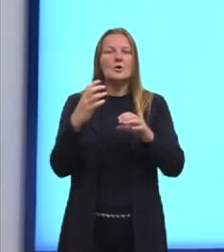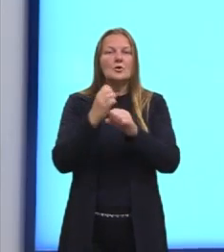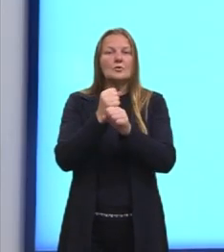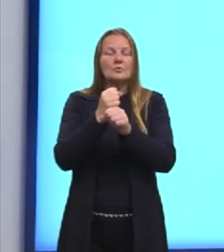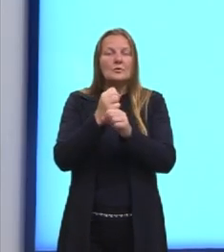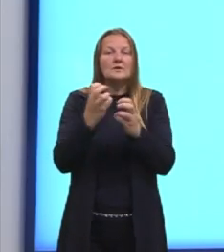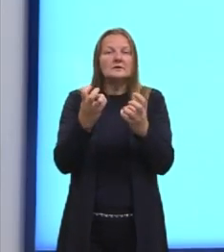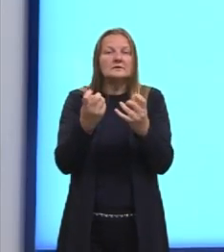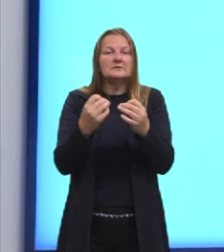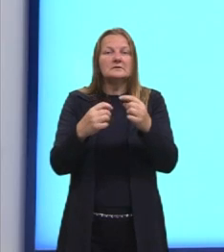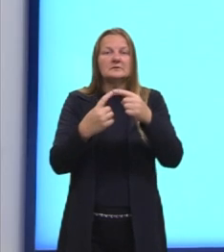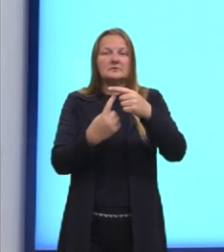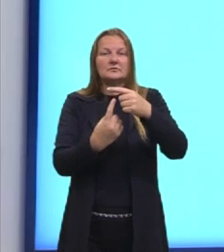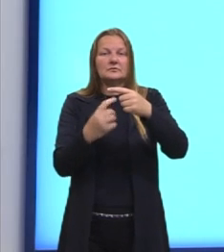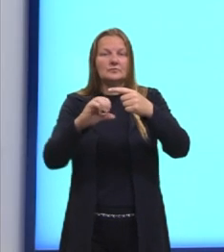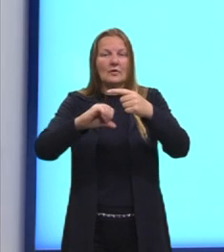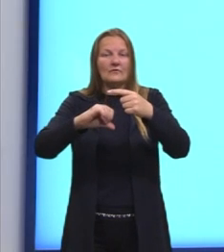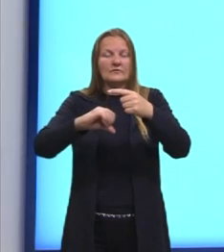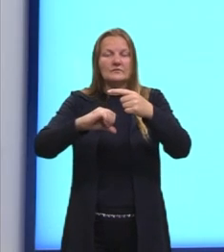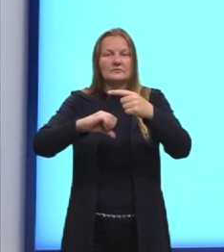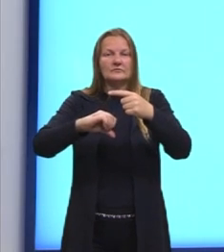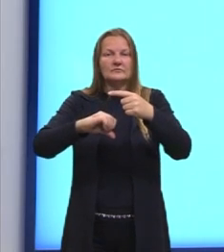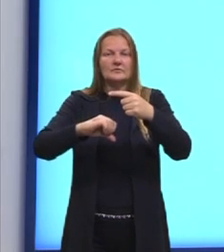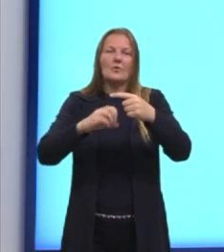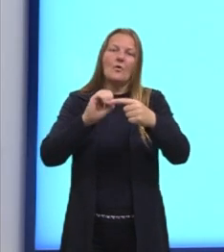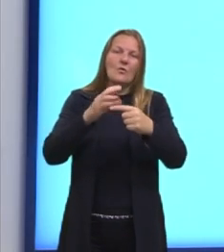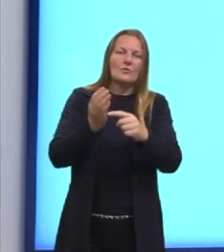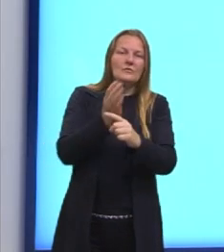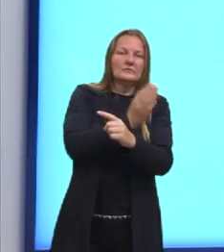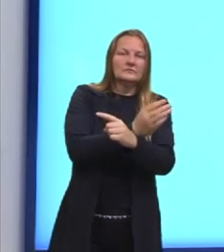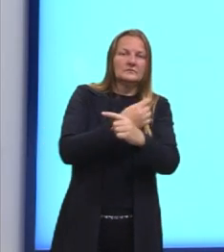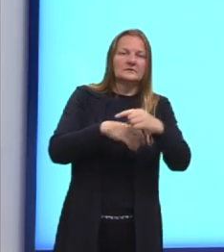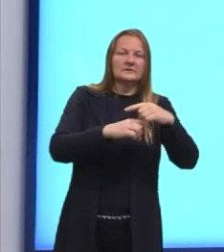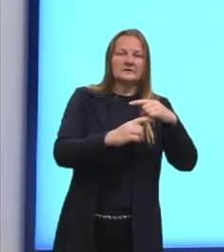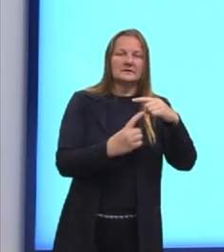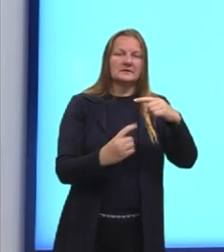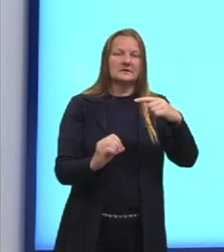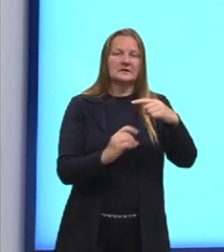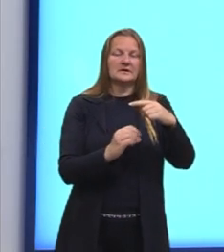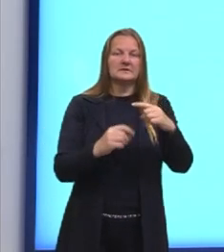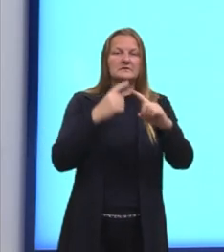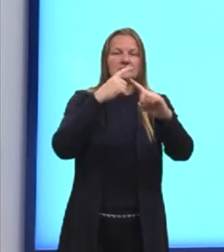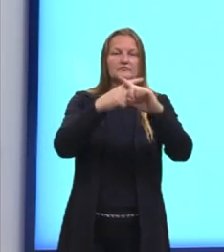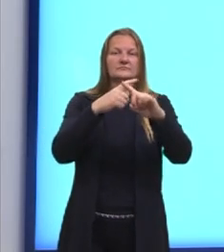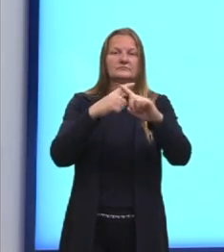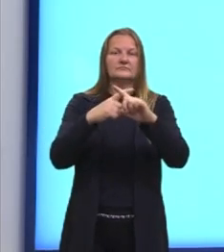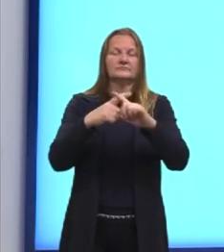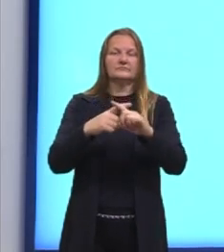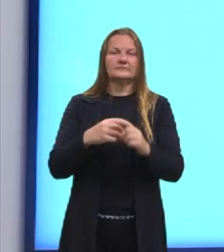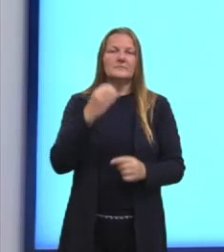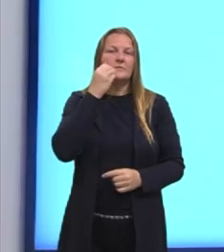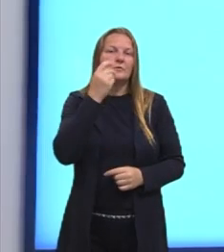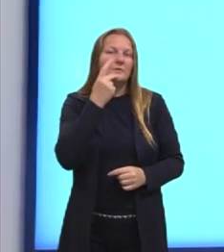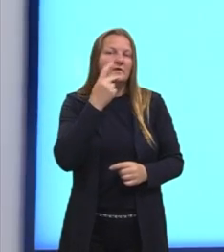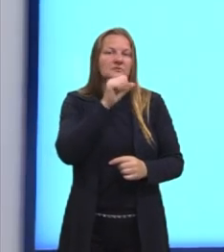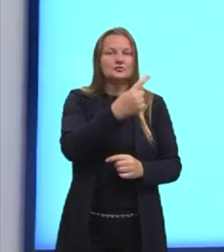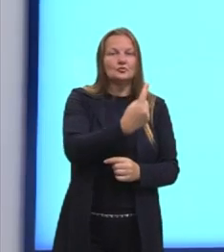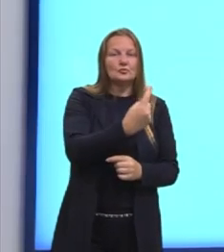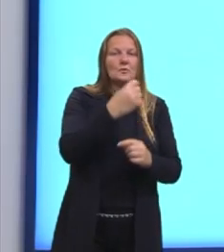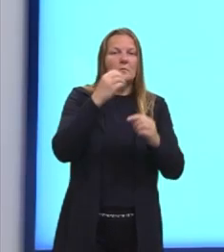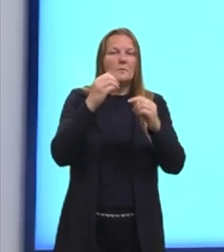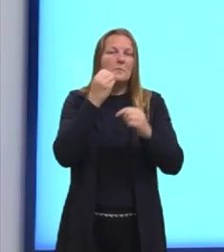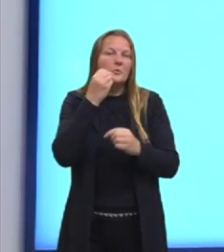de chances? O 9, né? Ou o 10 ali no outro caso. E multiplico as duas probabilidades. Então, nós